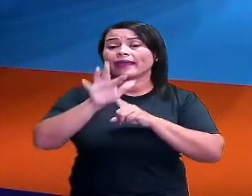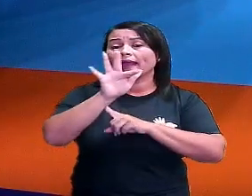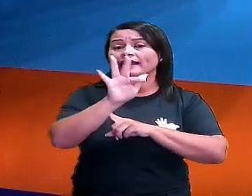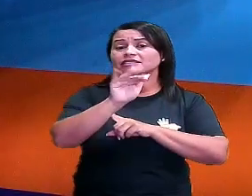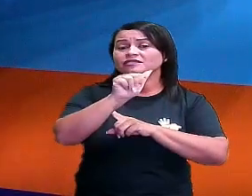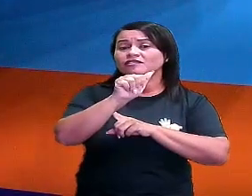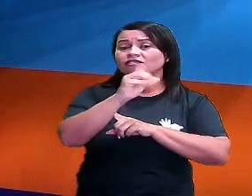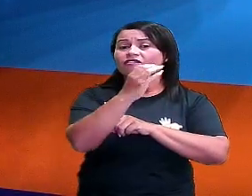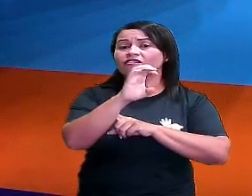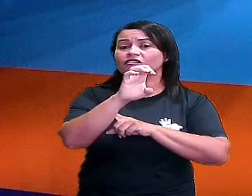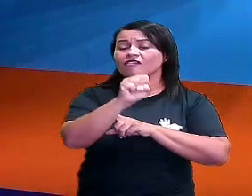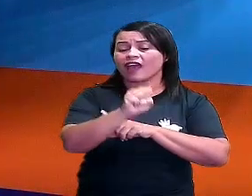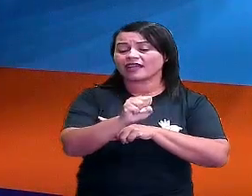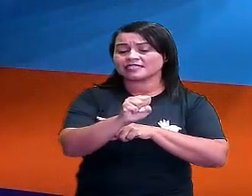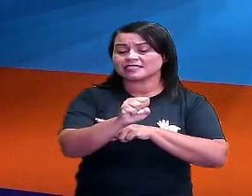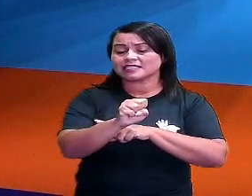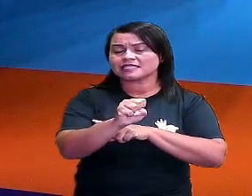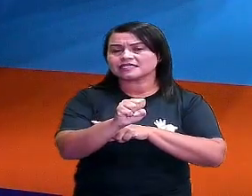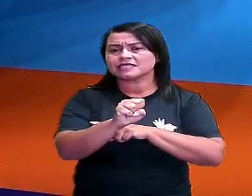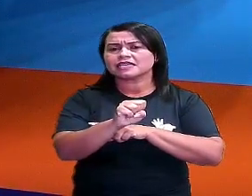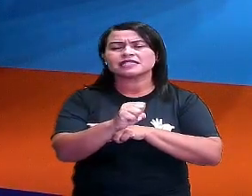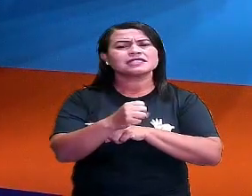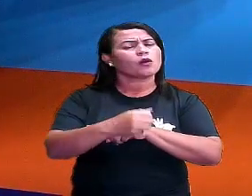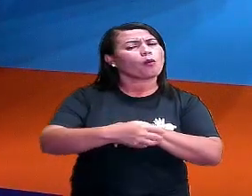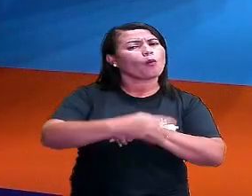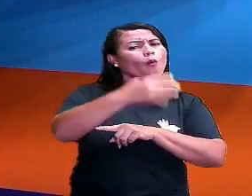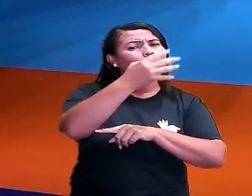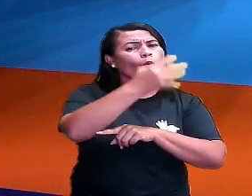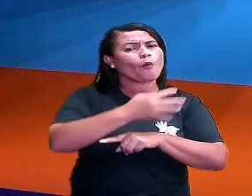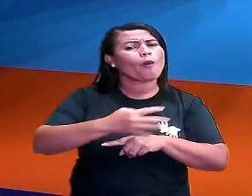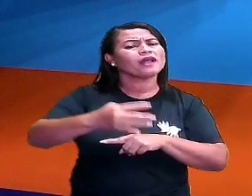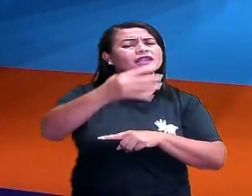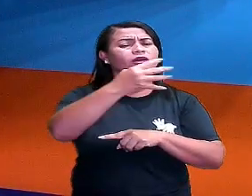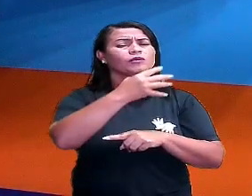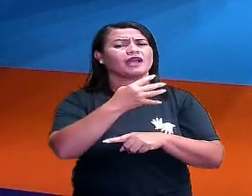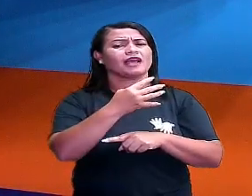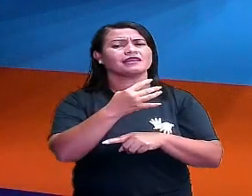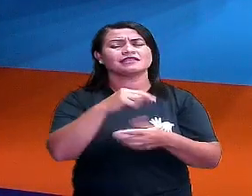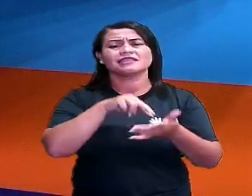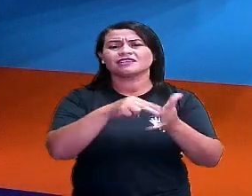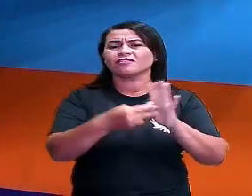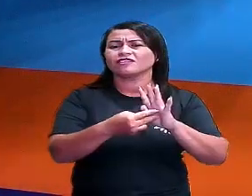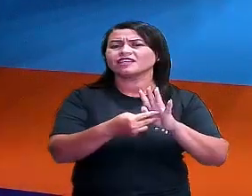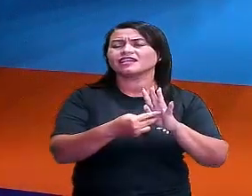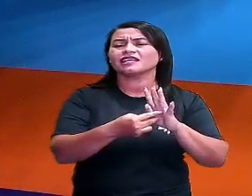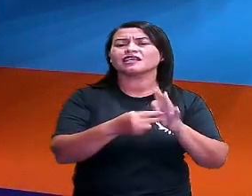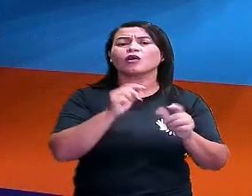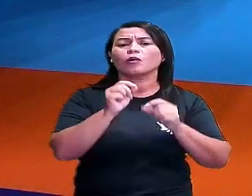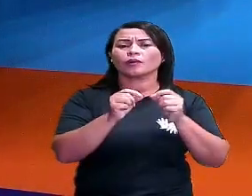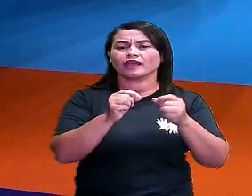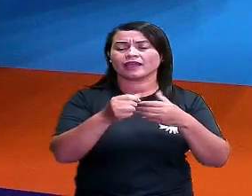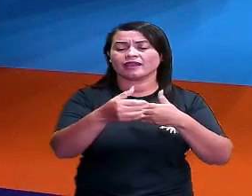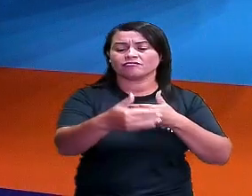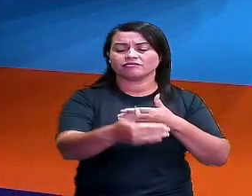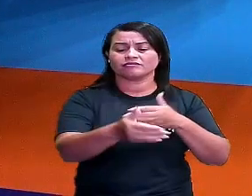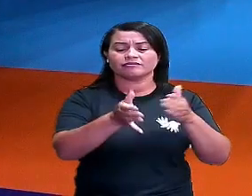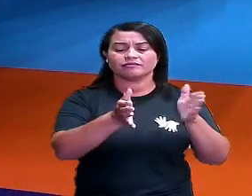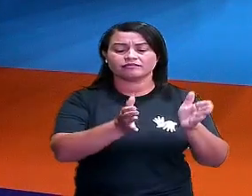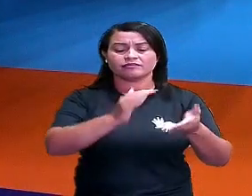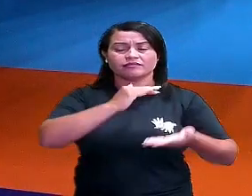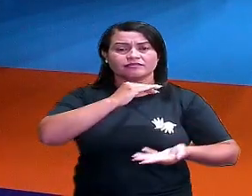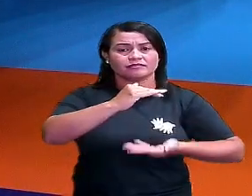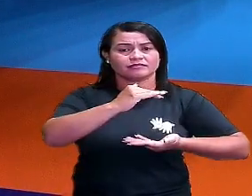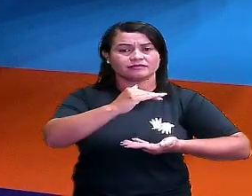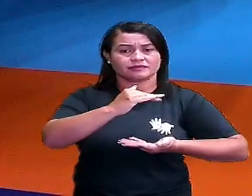quadrangulares. Por que quadrangulares? Porque vem de quadrado, né? Então, a face aqui é